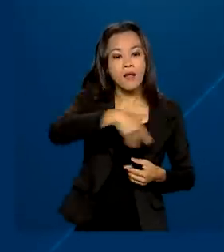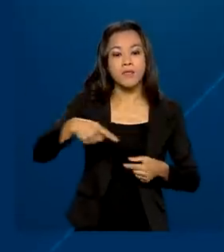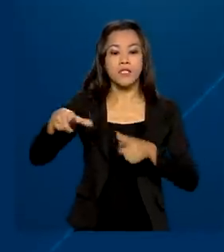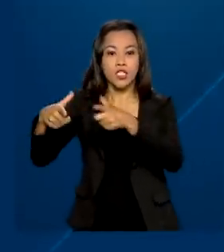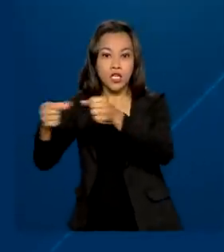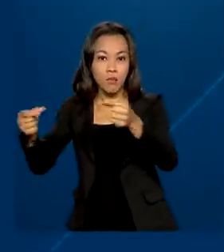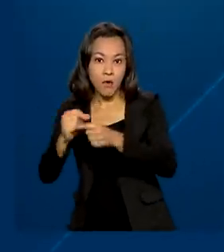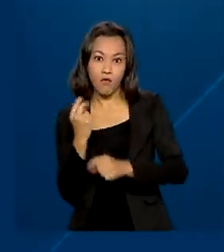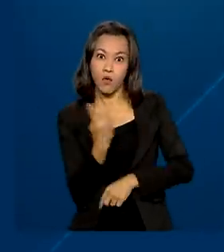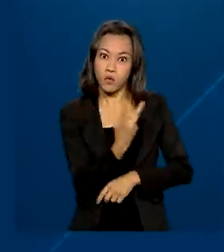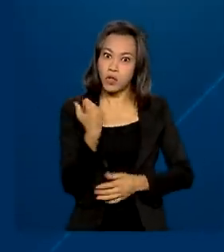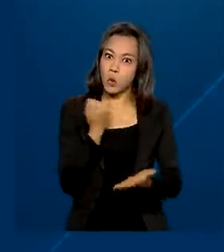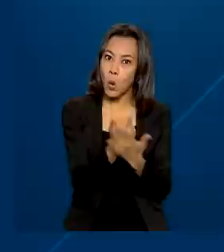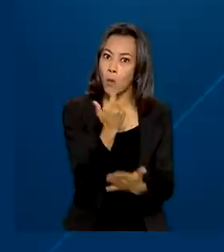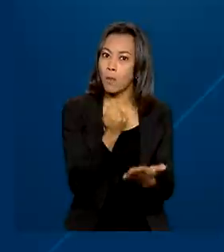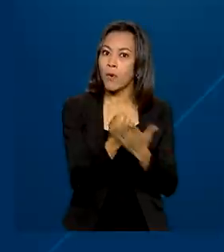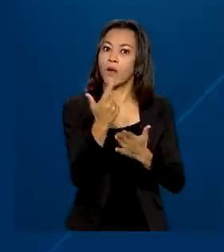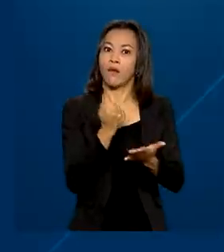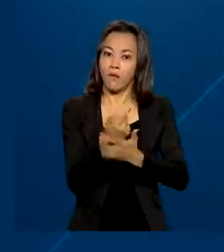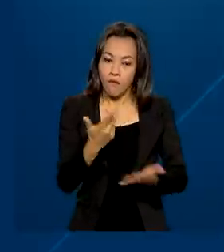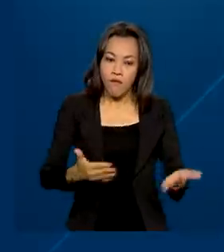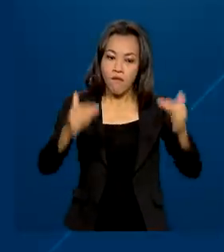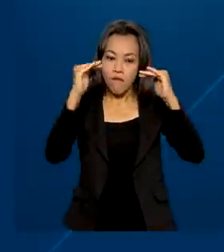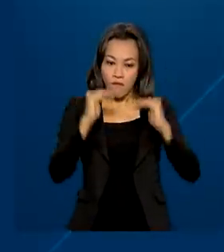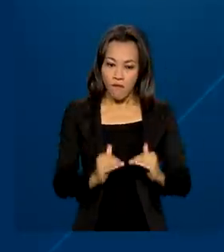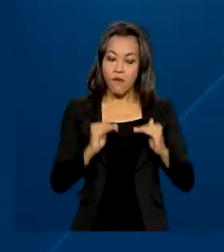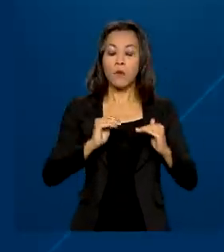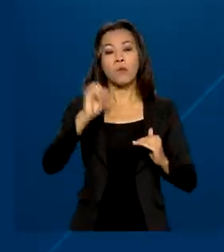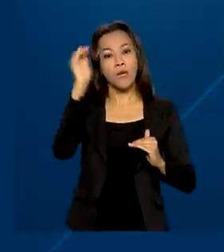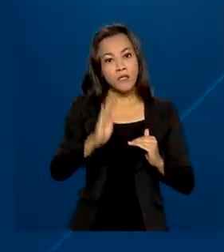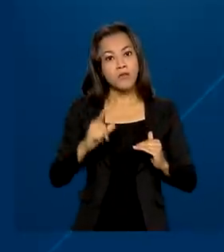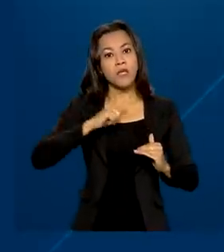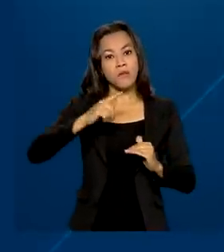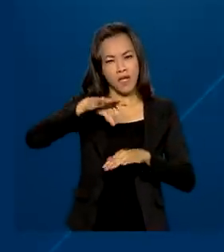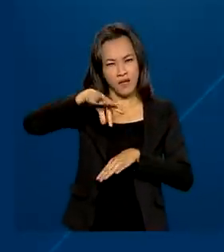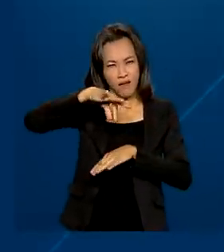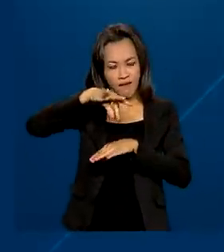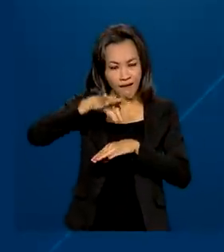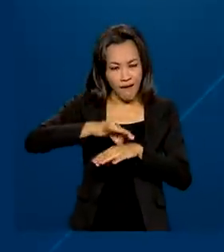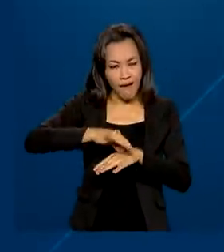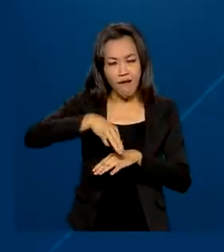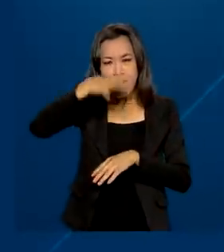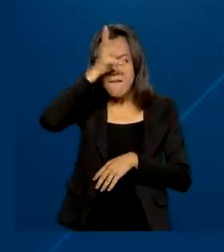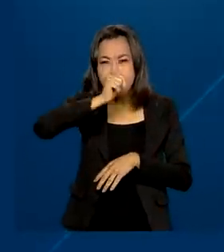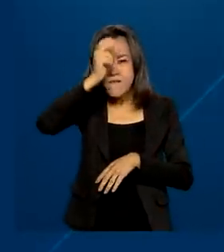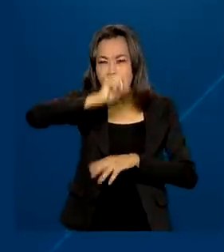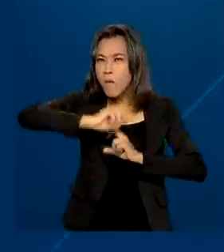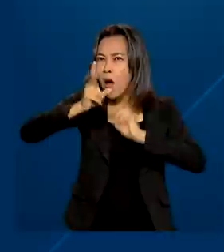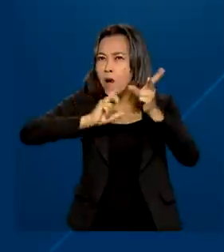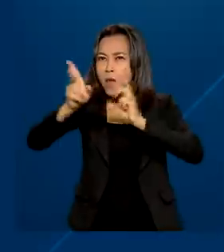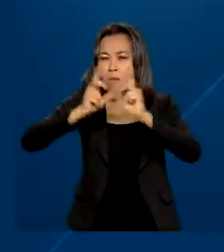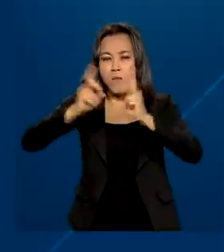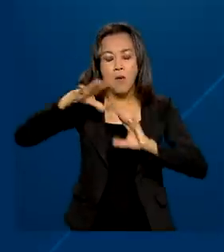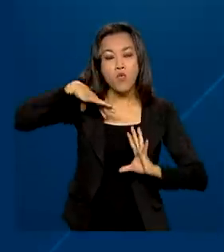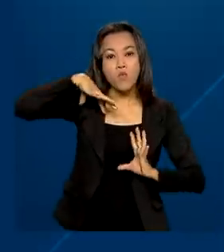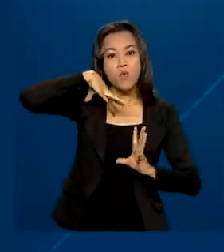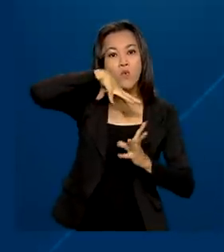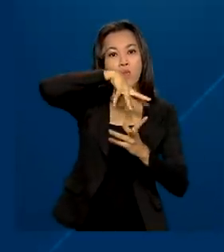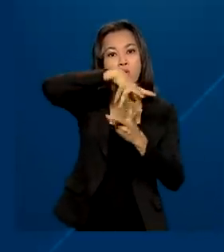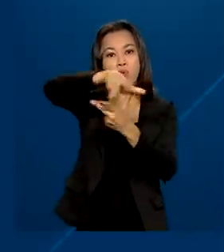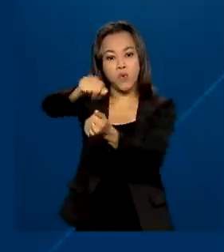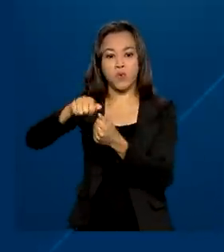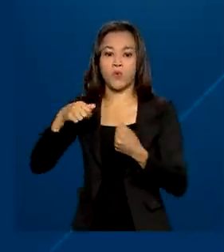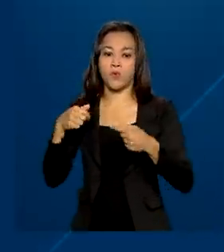compradores. O Brasil também manteve o posto de maior exportador de carne de frango no mundo. Foram vendidos para o mercado